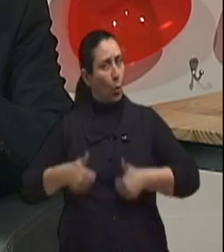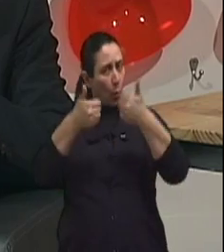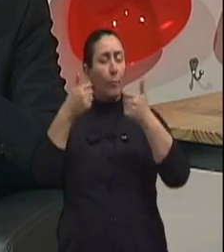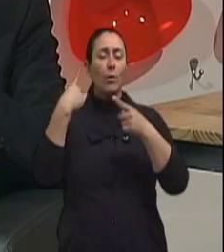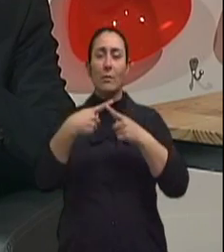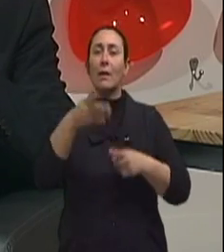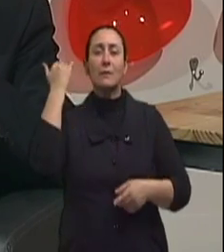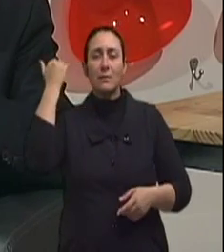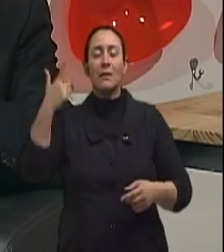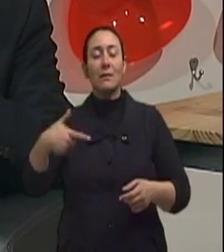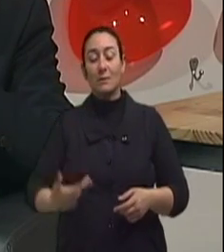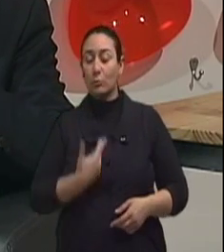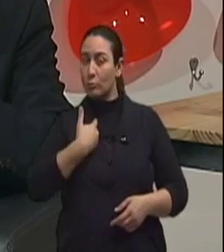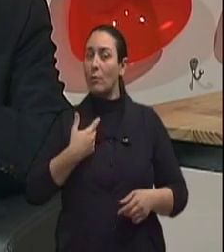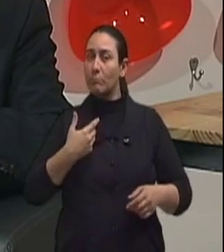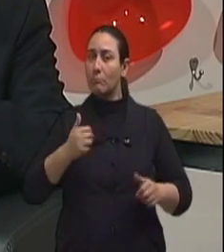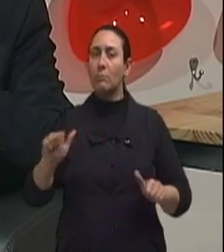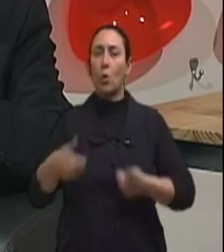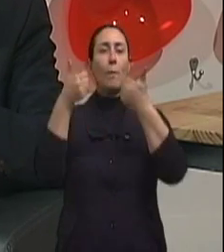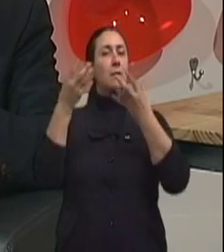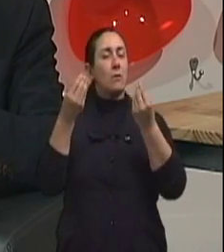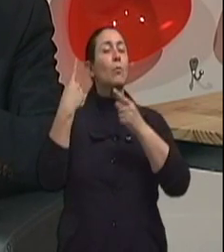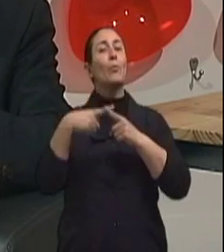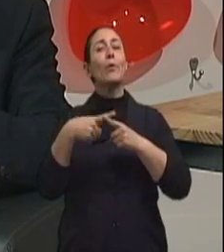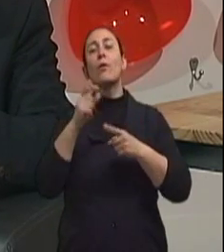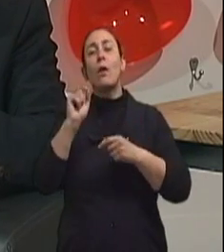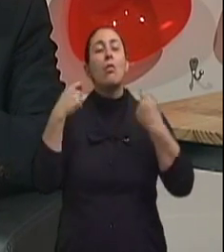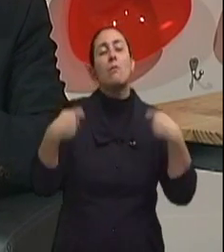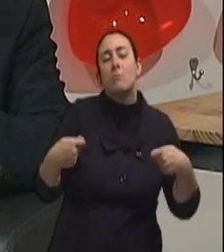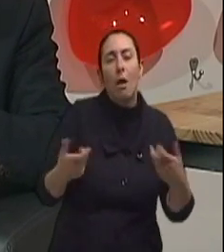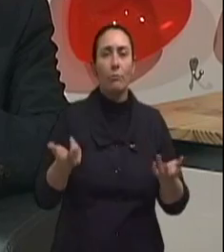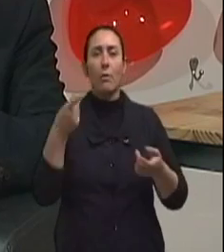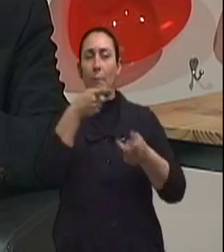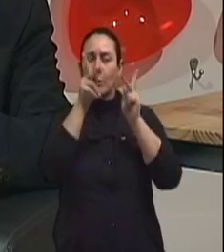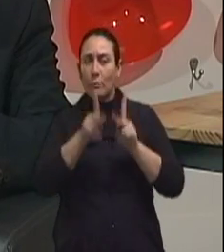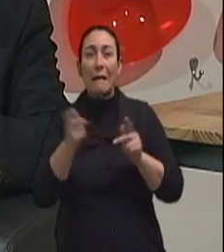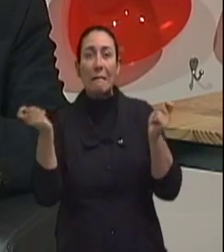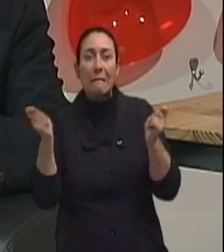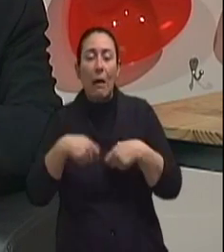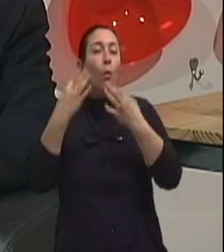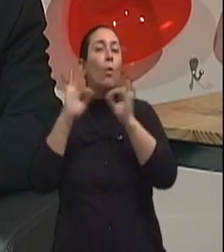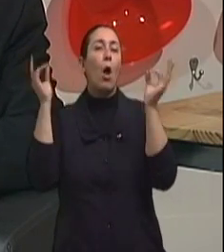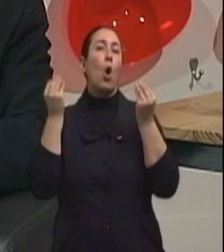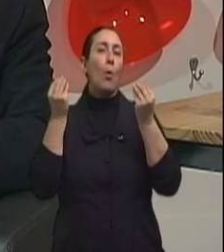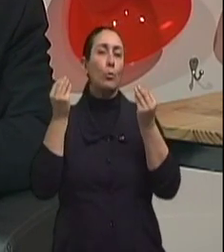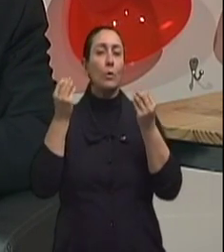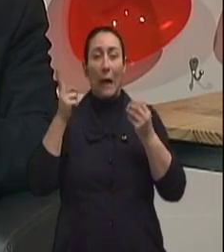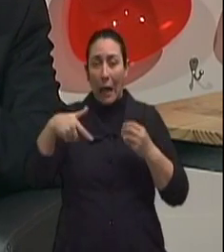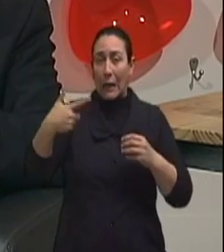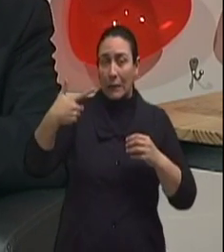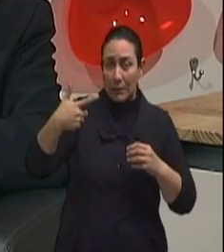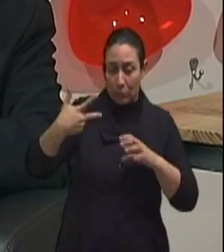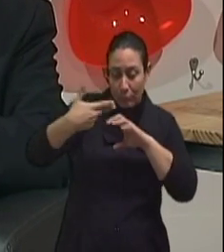hoje é uma cirurgia melhor definida na sua extensão, quais são as necessidades para buscar a melhor chance de cura. E houve melhoras também